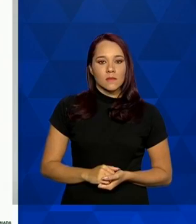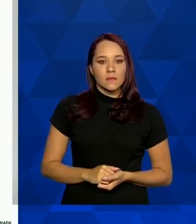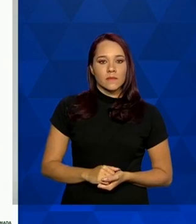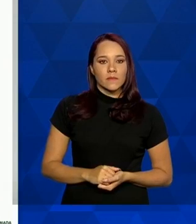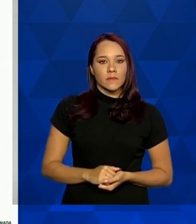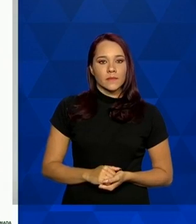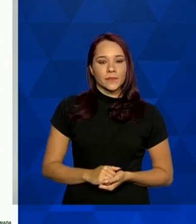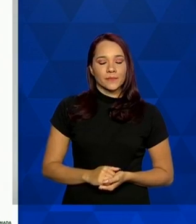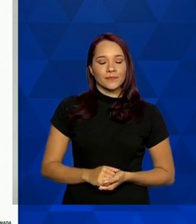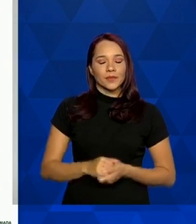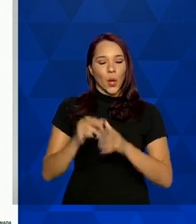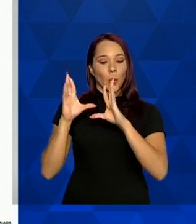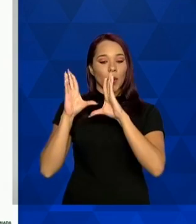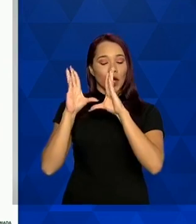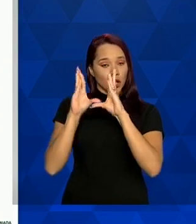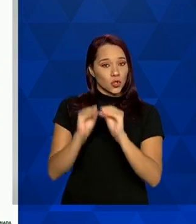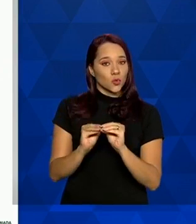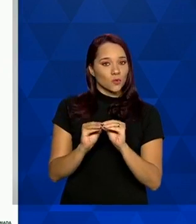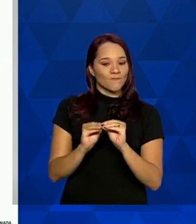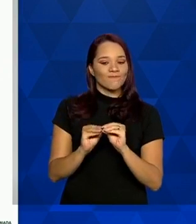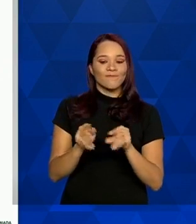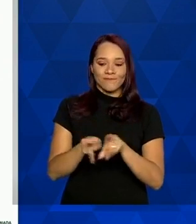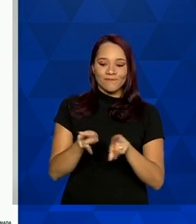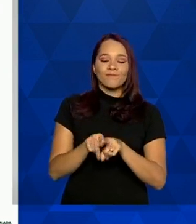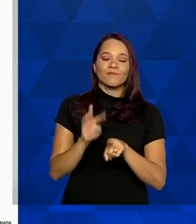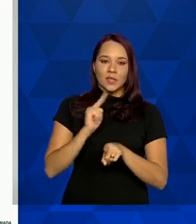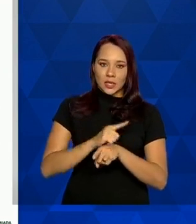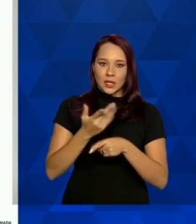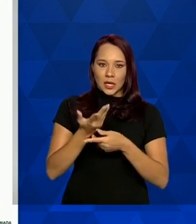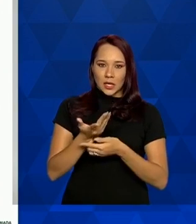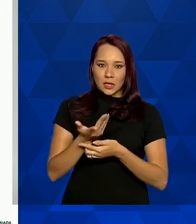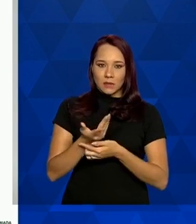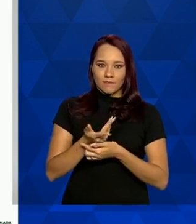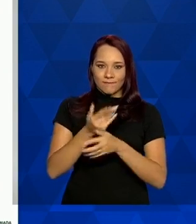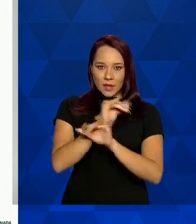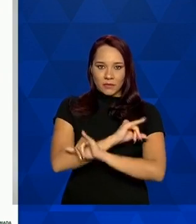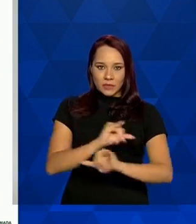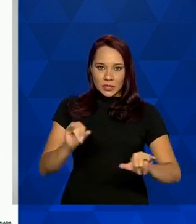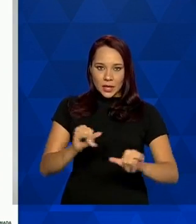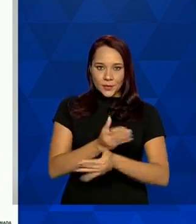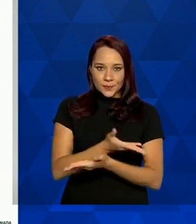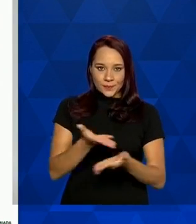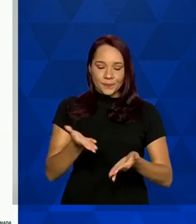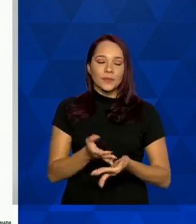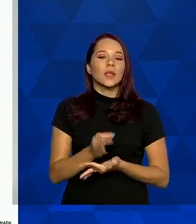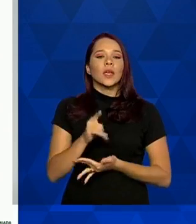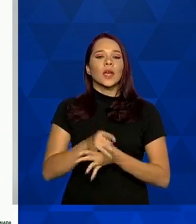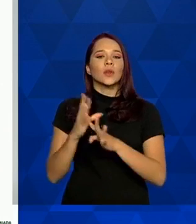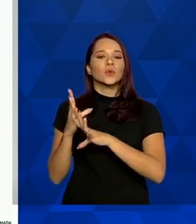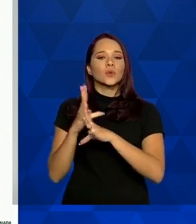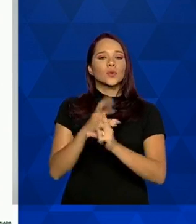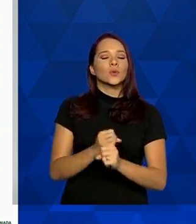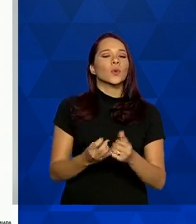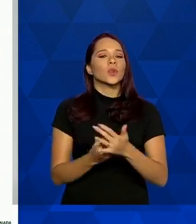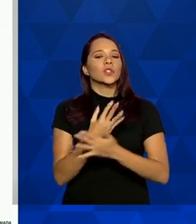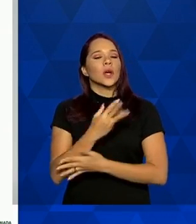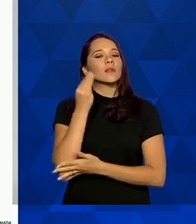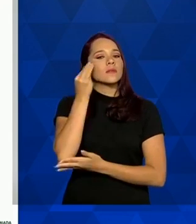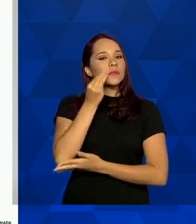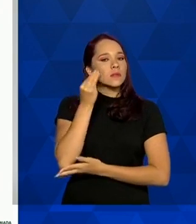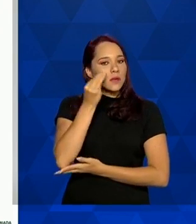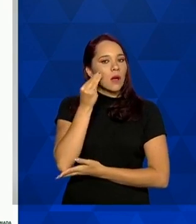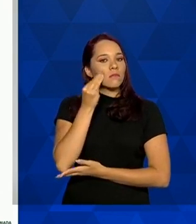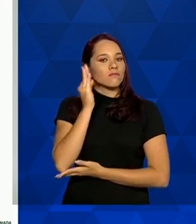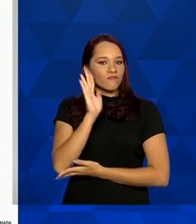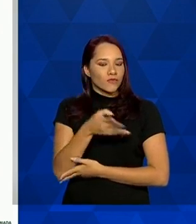bom um resumo que a gente tem trazido também nas últimas coletivas é o total de exames que